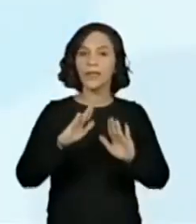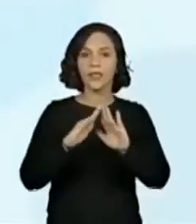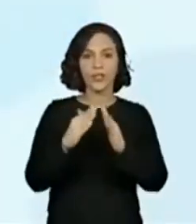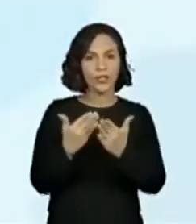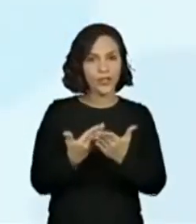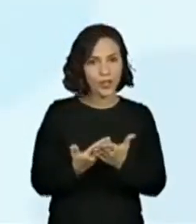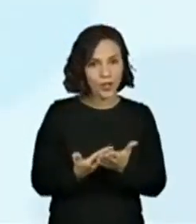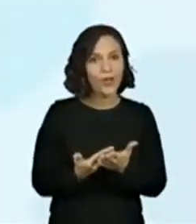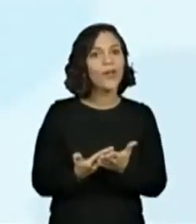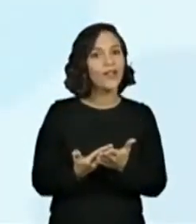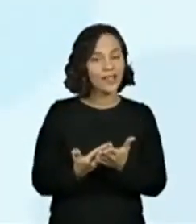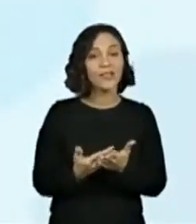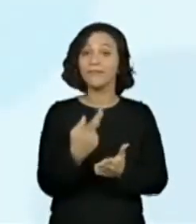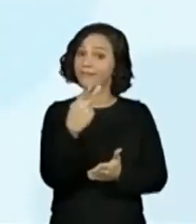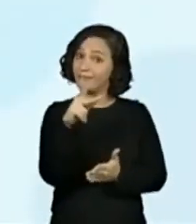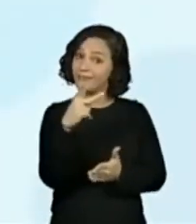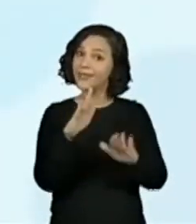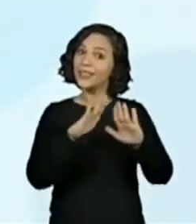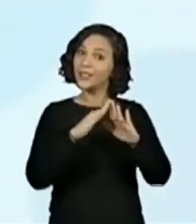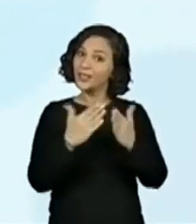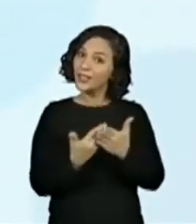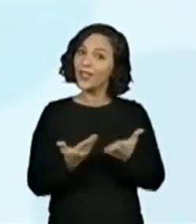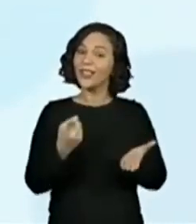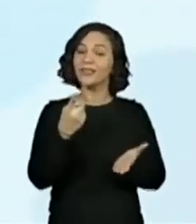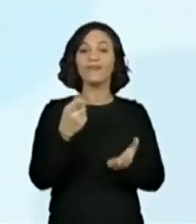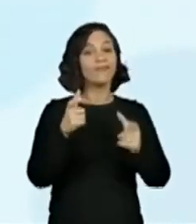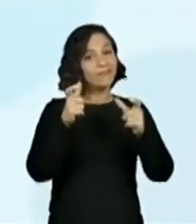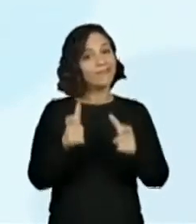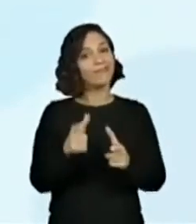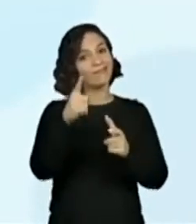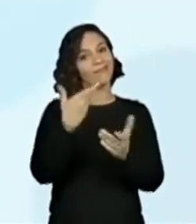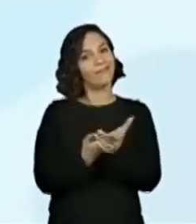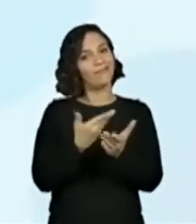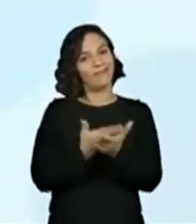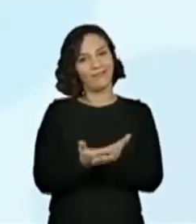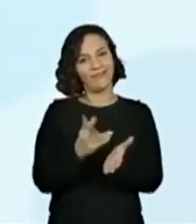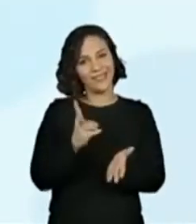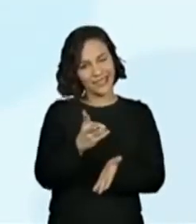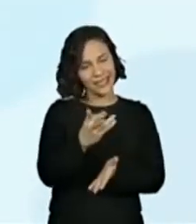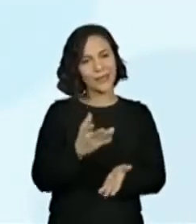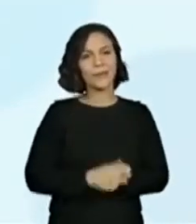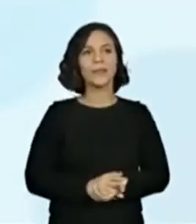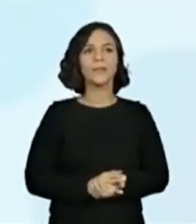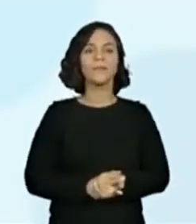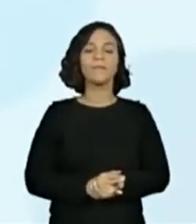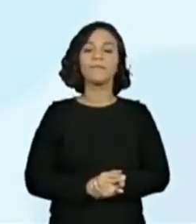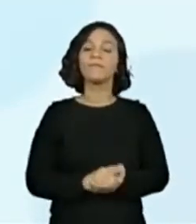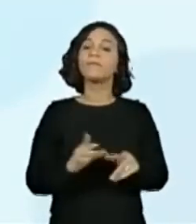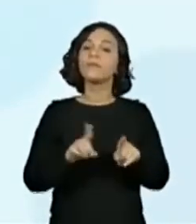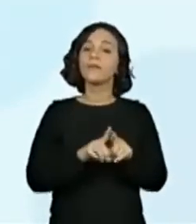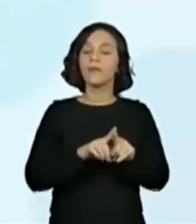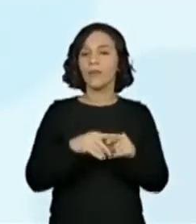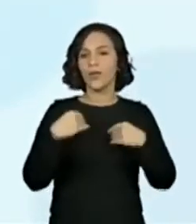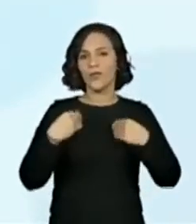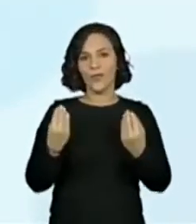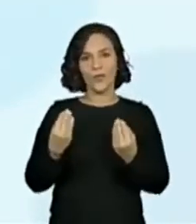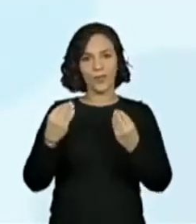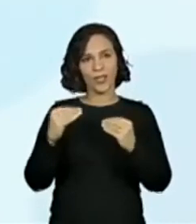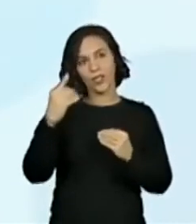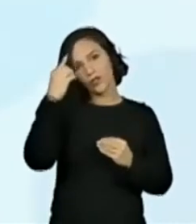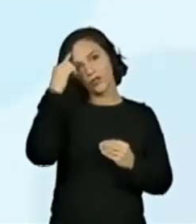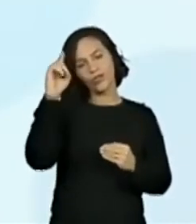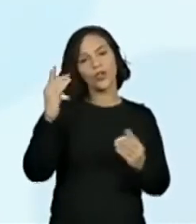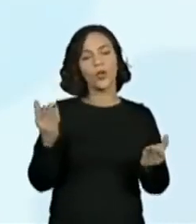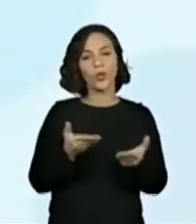O nome da escola é a sua escola lá, de coração. Nunca esqueçam, né? De colocar o nome da escola. Hoje eu vou colocar aqui o dia,